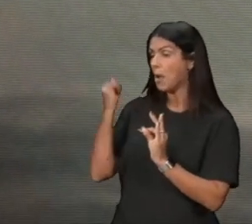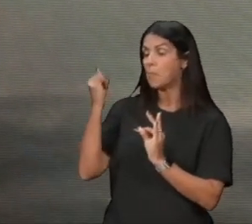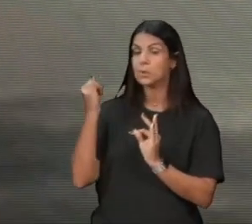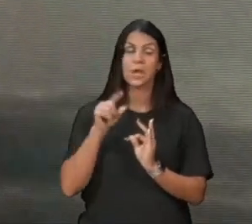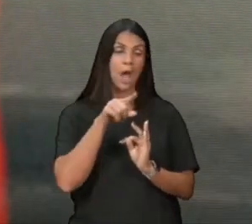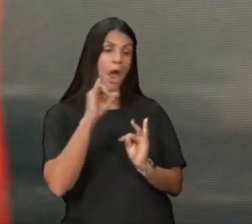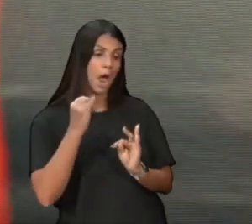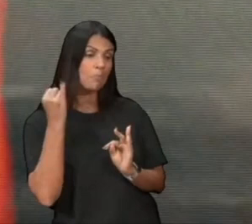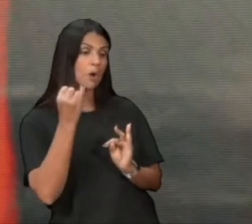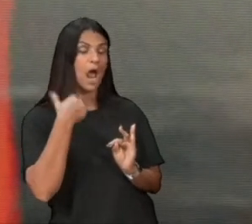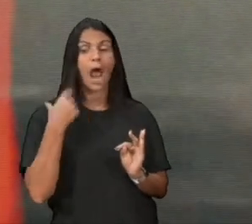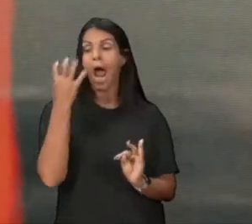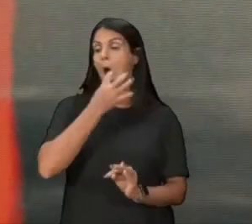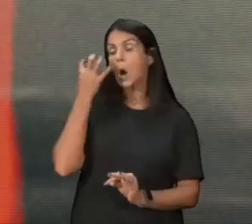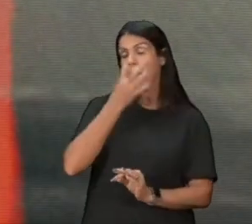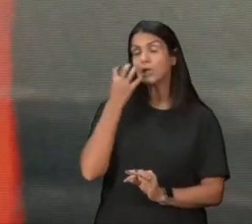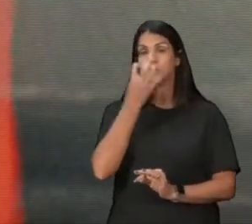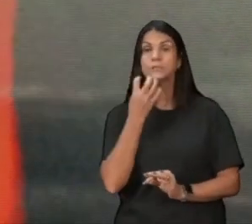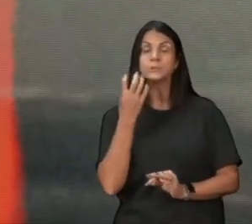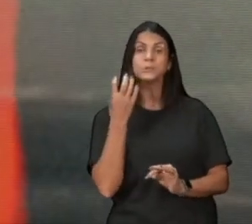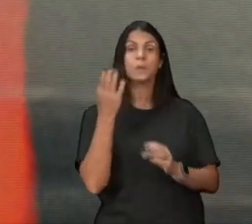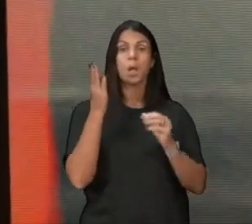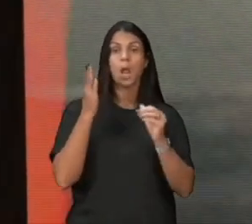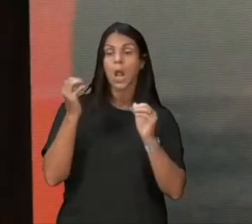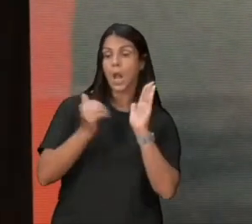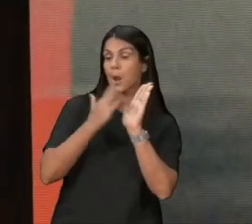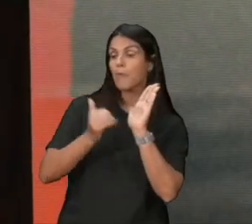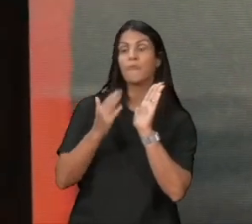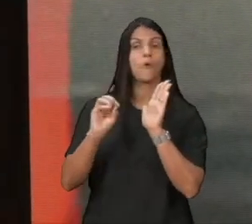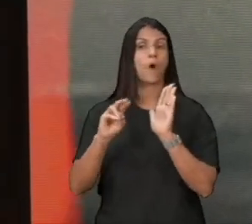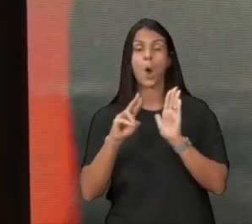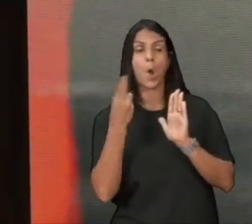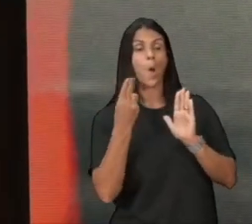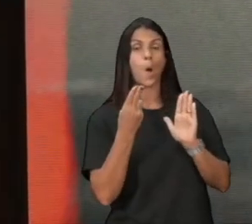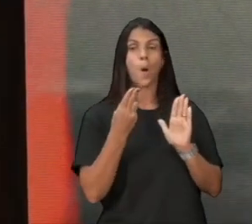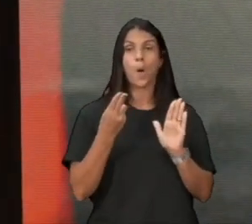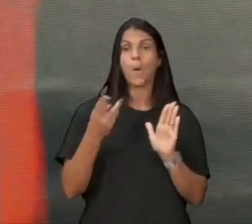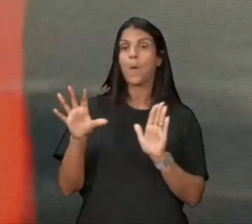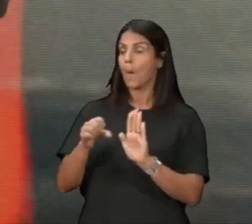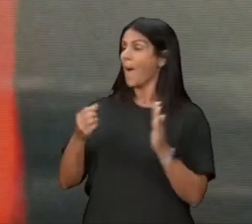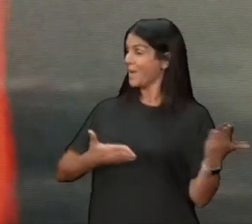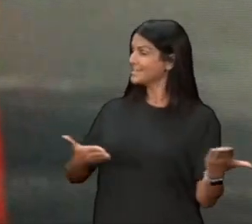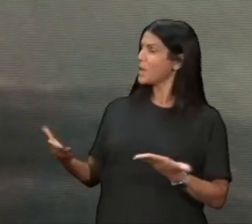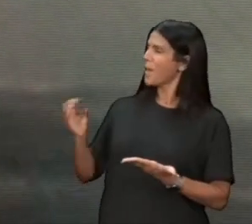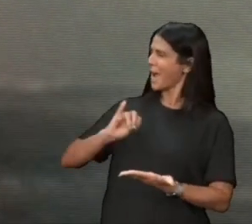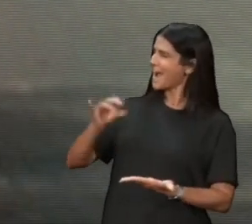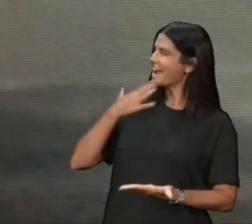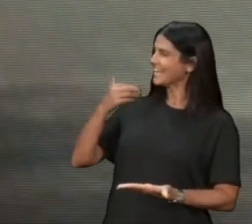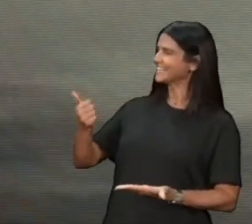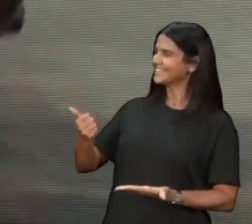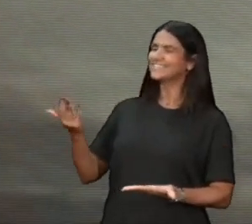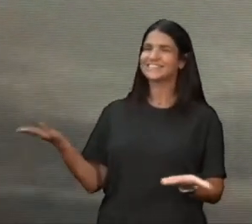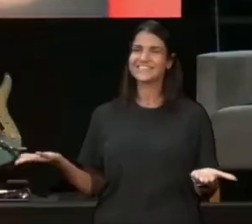e a gente canta no louvor, ou aconselha no Ministério de Família, ou recebe muito bem na porta, na recepção, ou é muito gentil